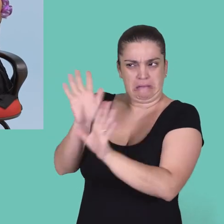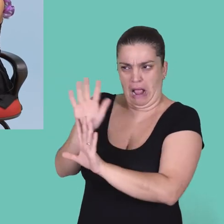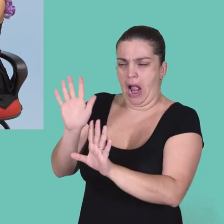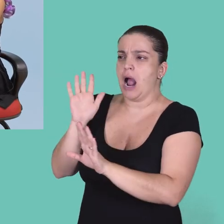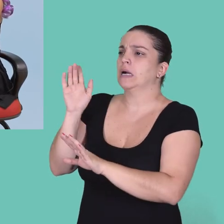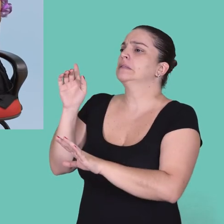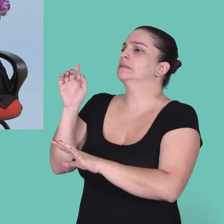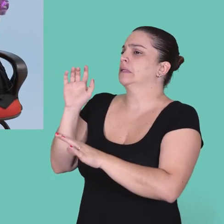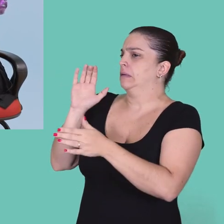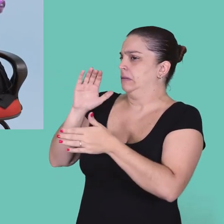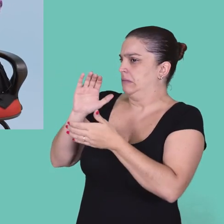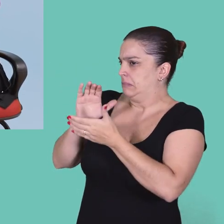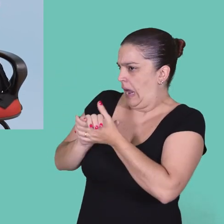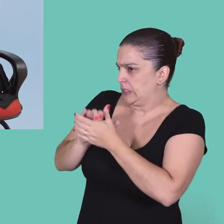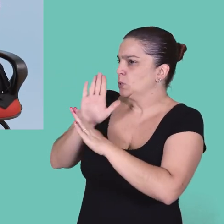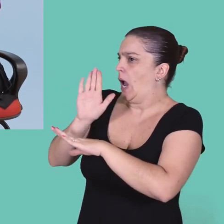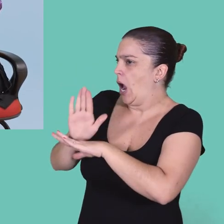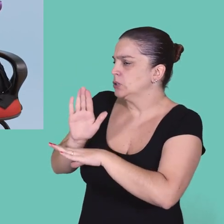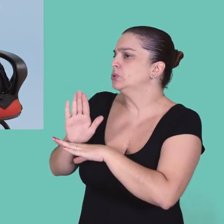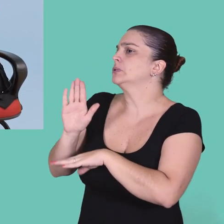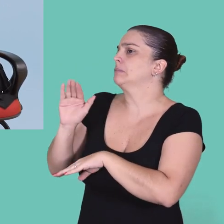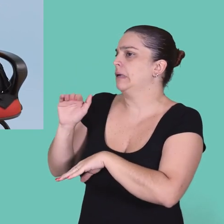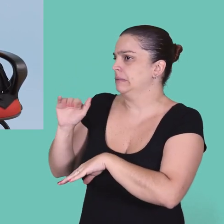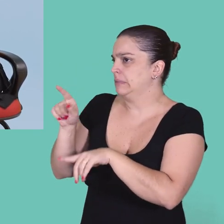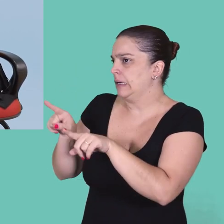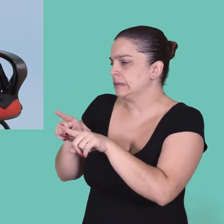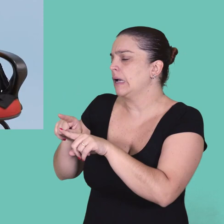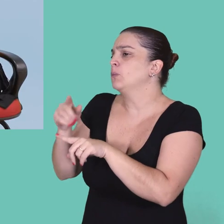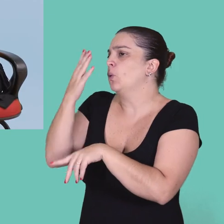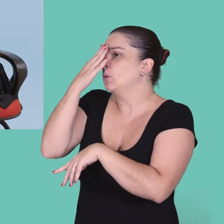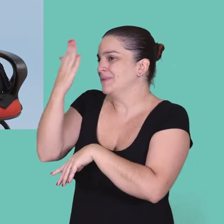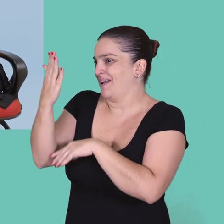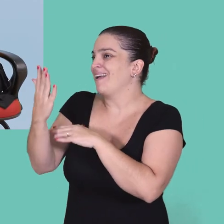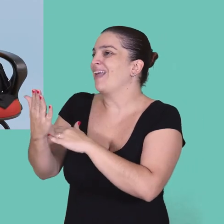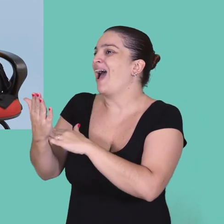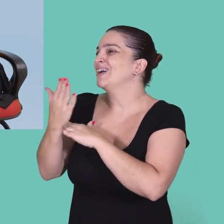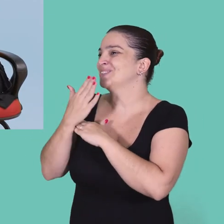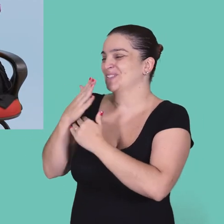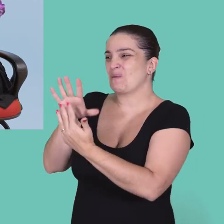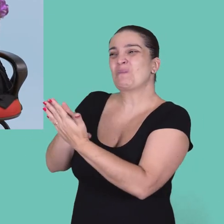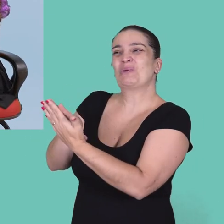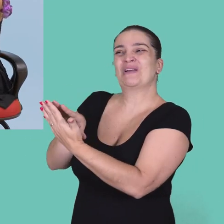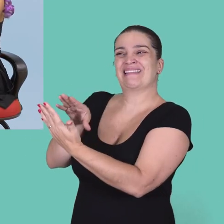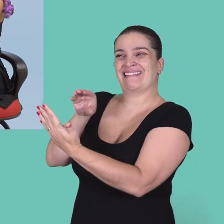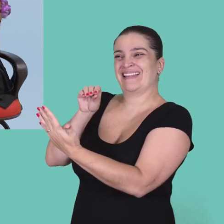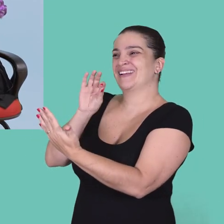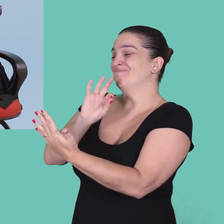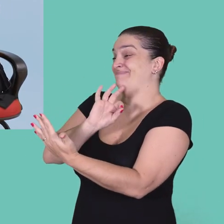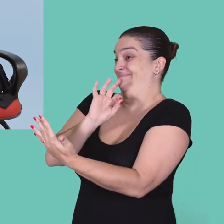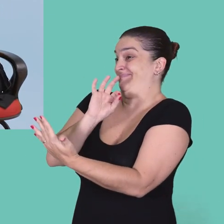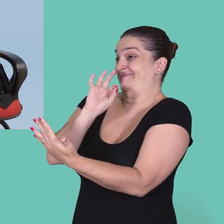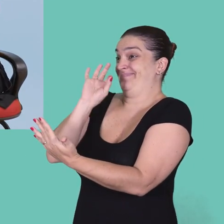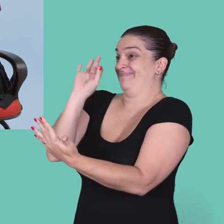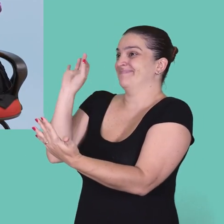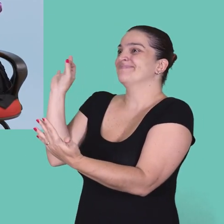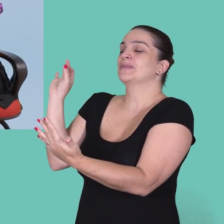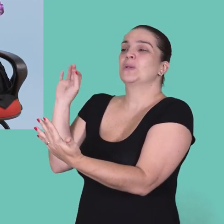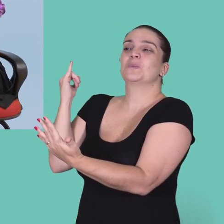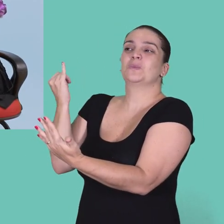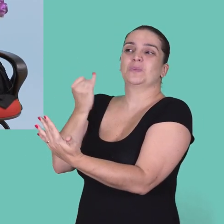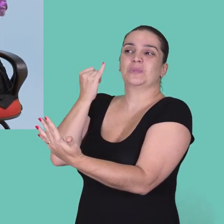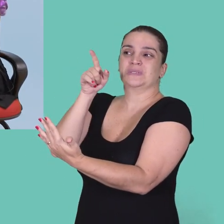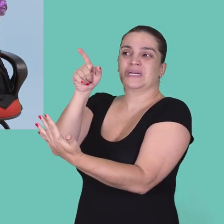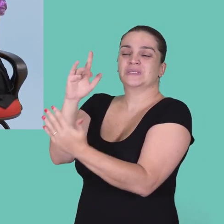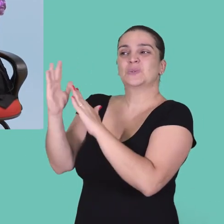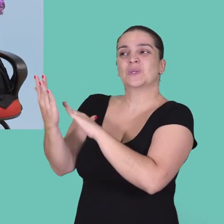incrível do seu marido, além das babás. Assim, muito obrigada pela sua ajuda. Criação do modelo das meninas foi realmente